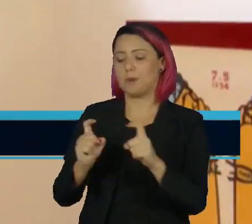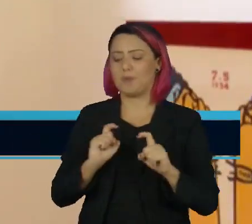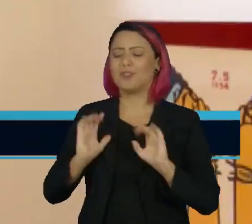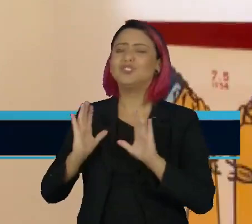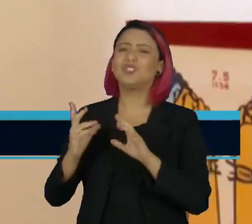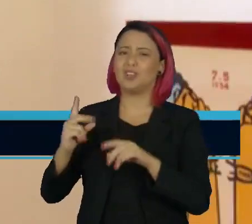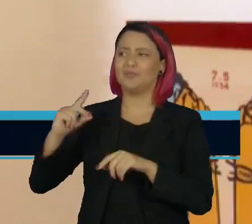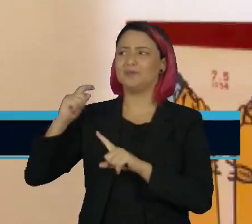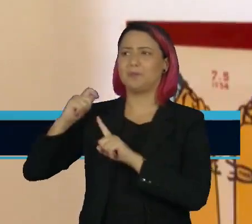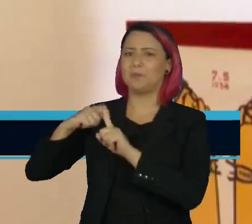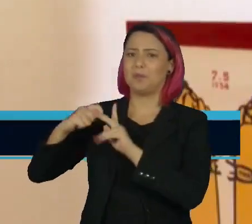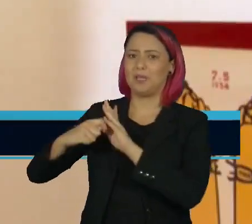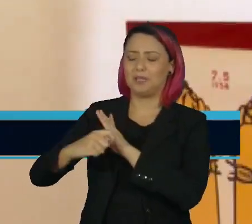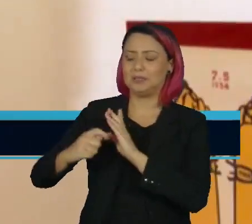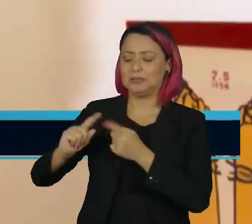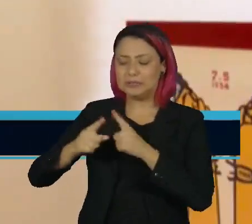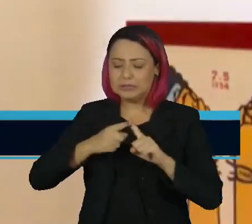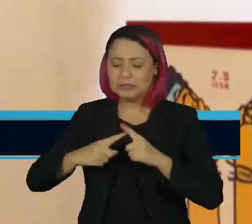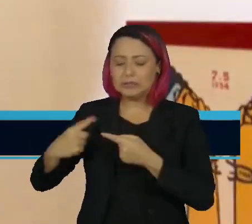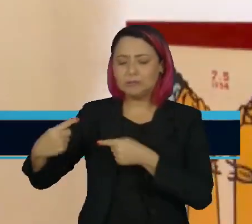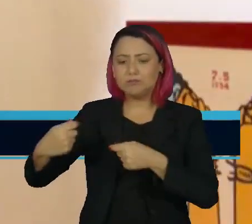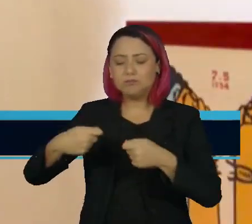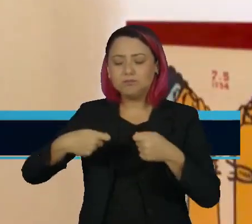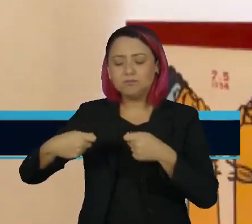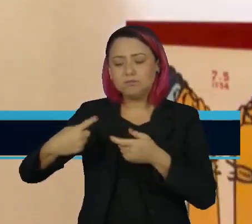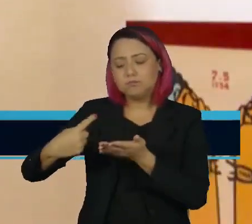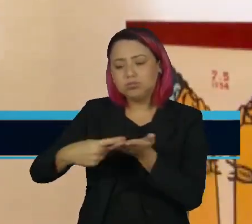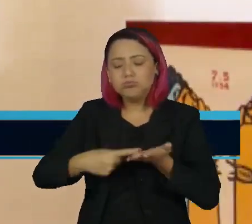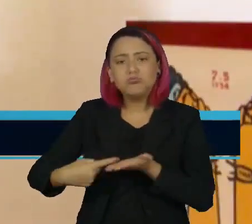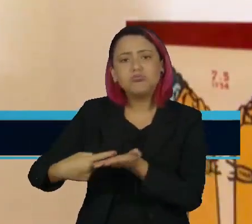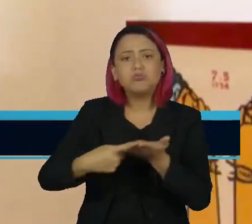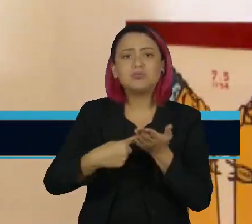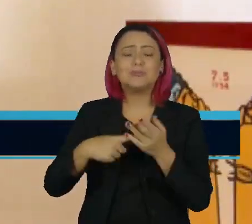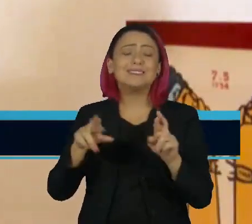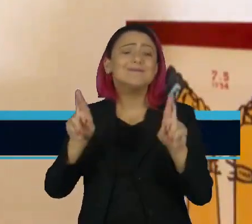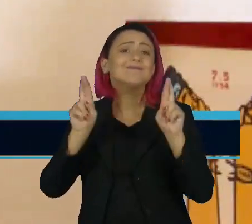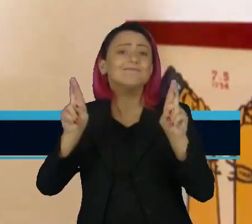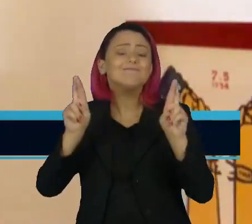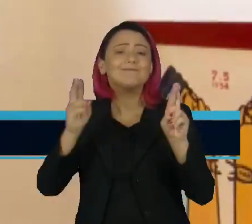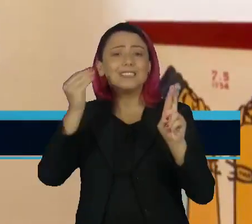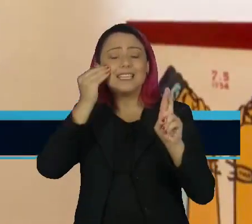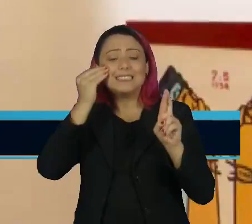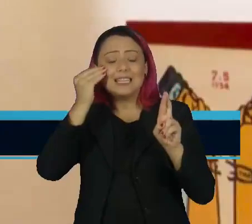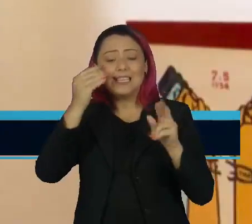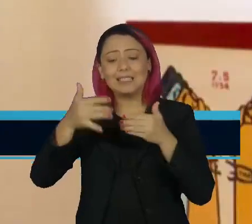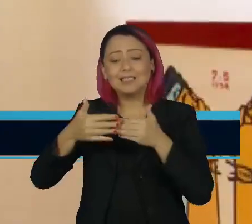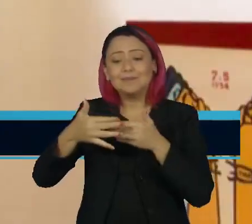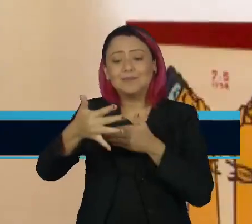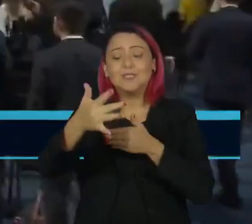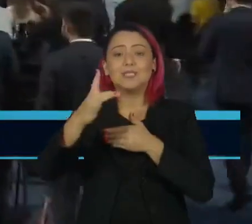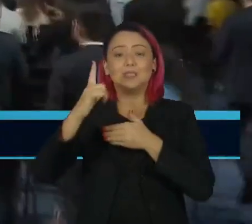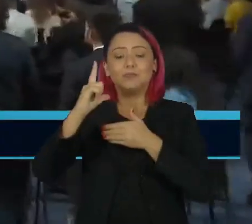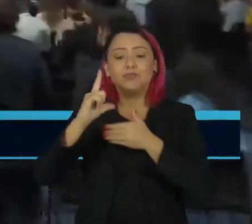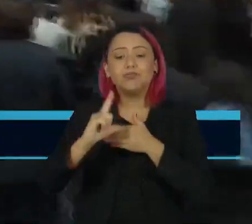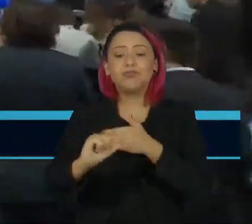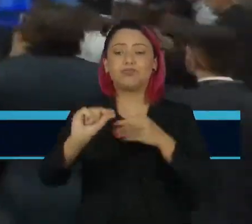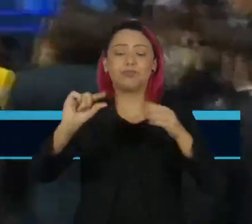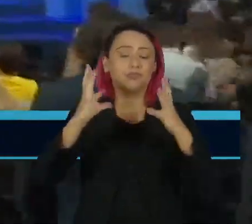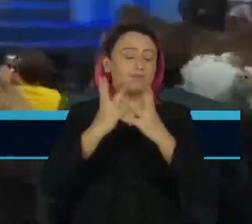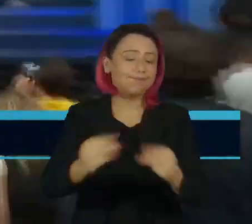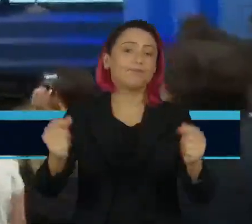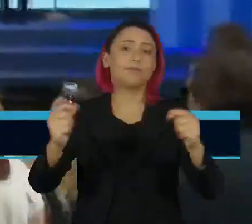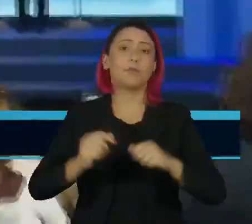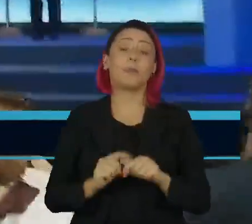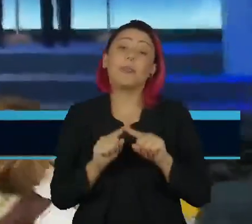e que era visto como a esperança de trazer conflito para a mesa. Mas